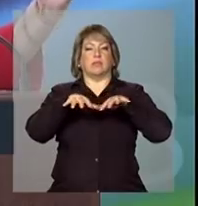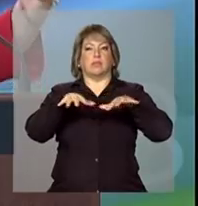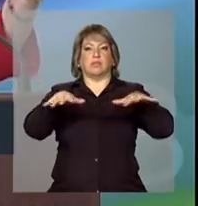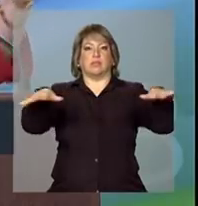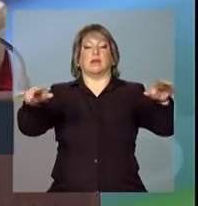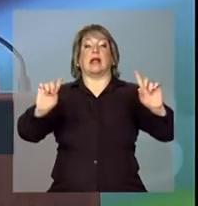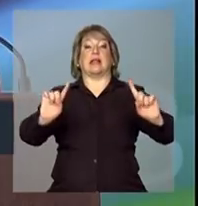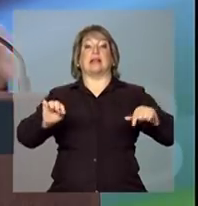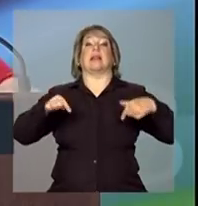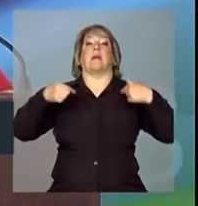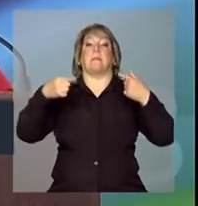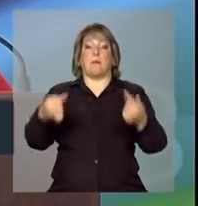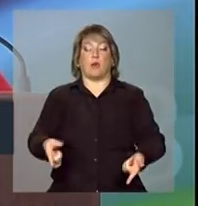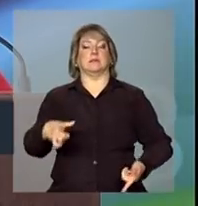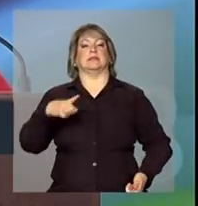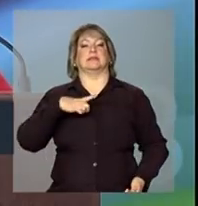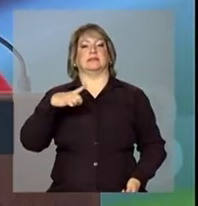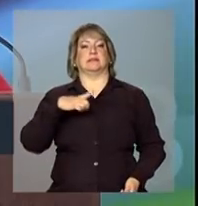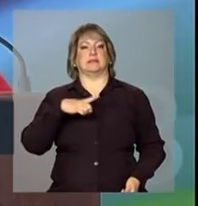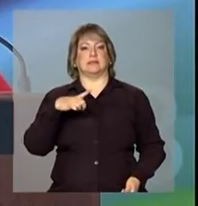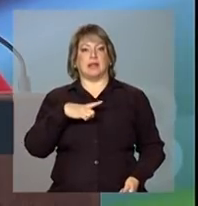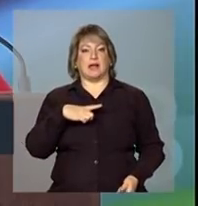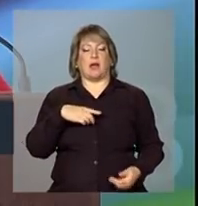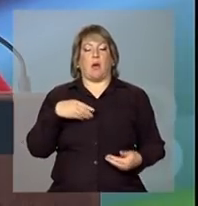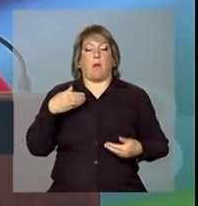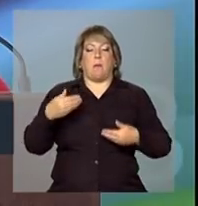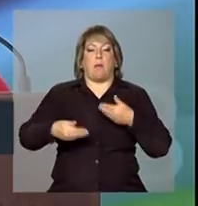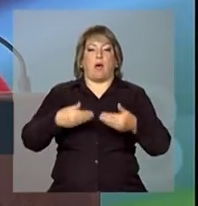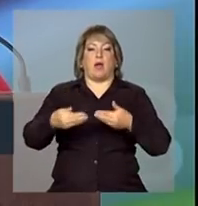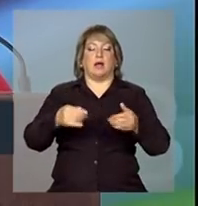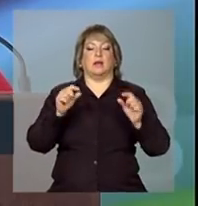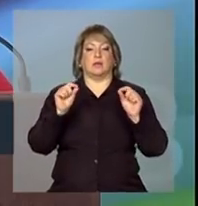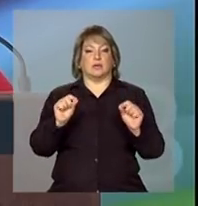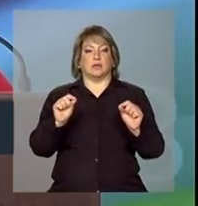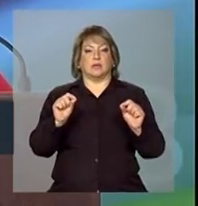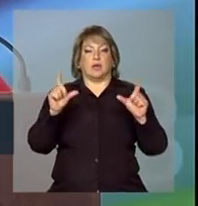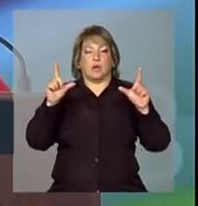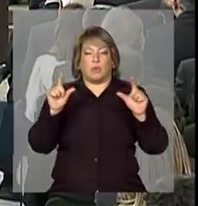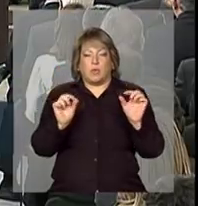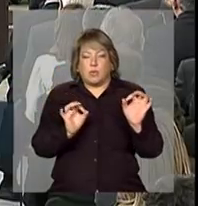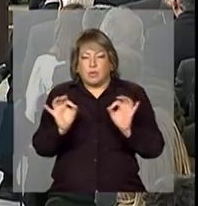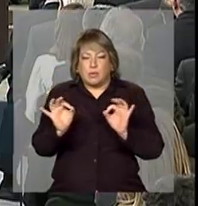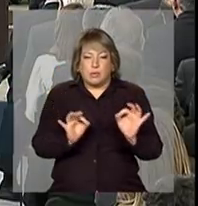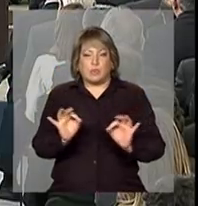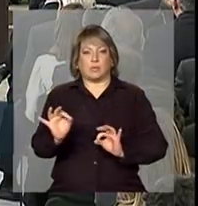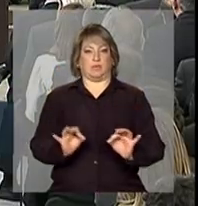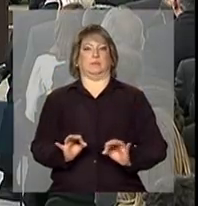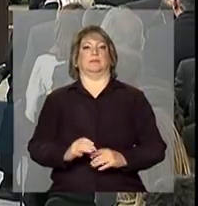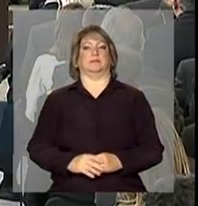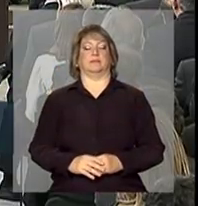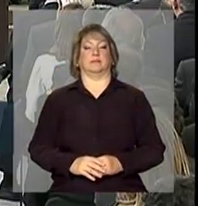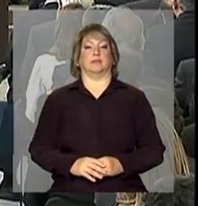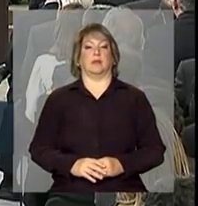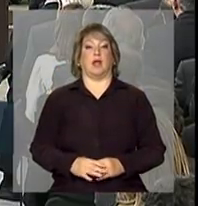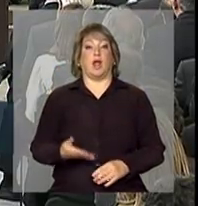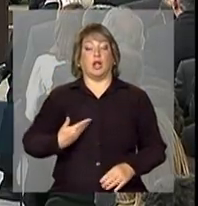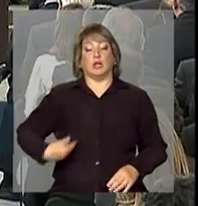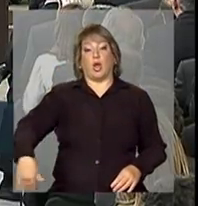depois haver um processo de redução e afinamento. nós